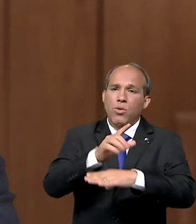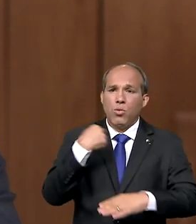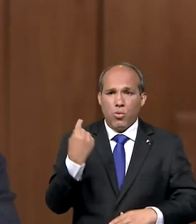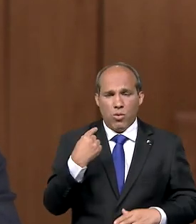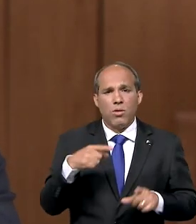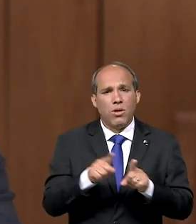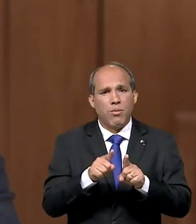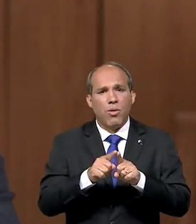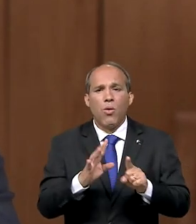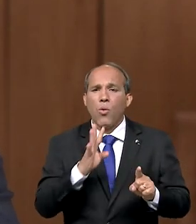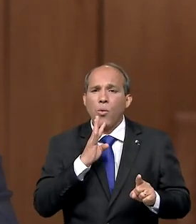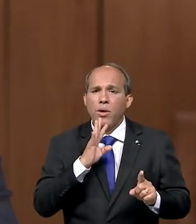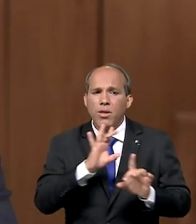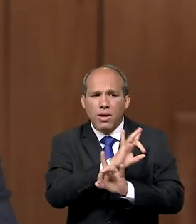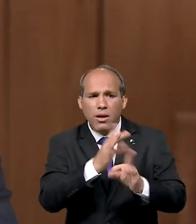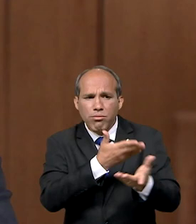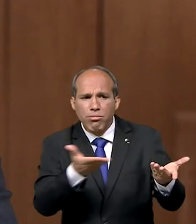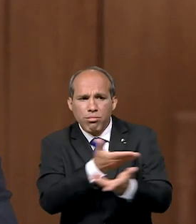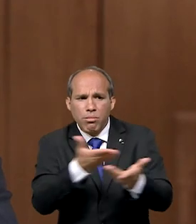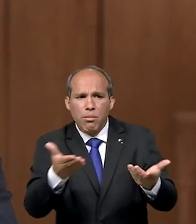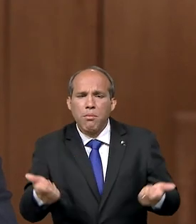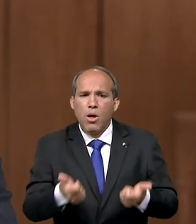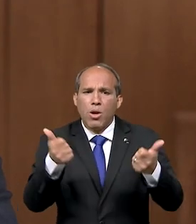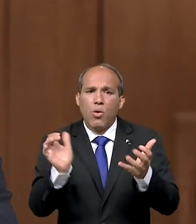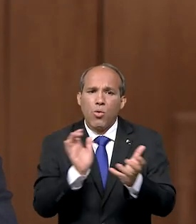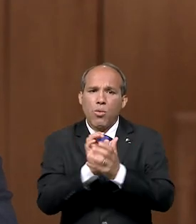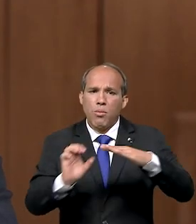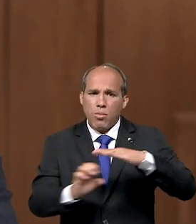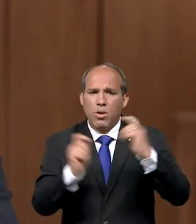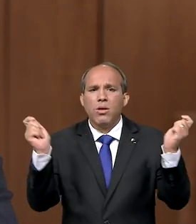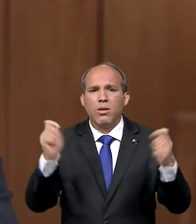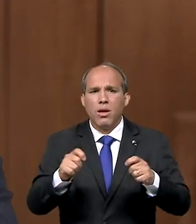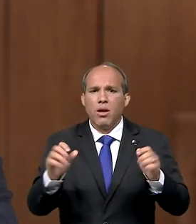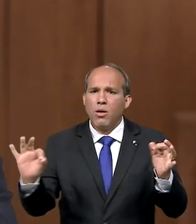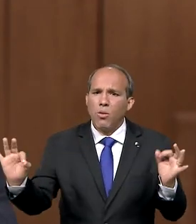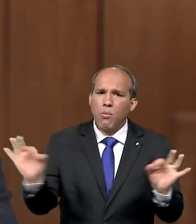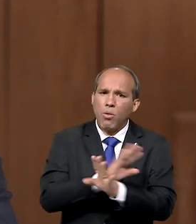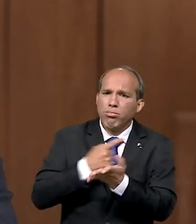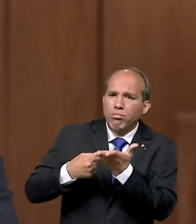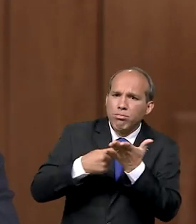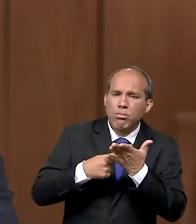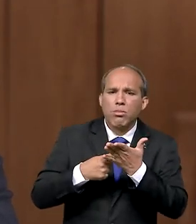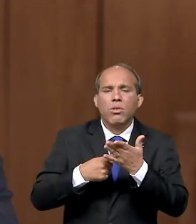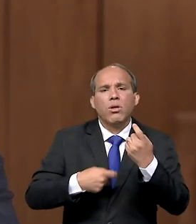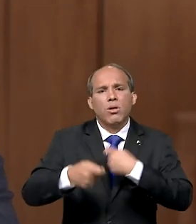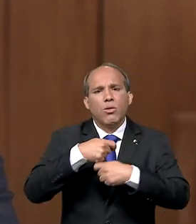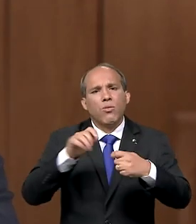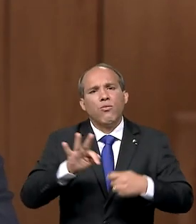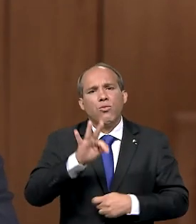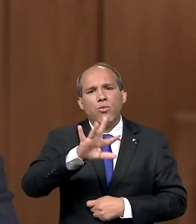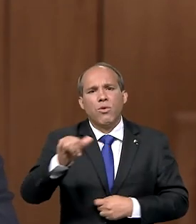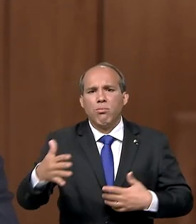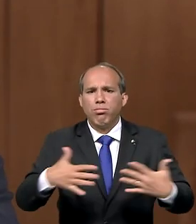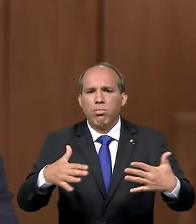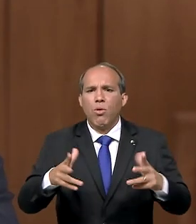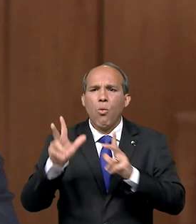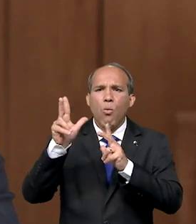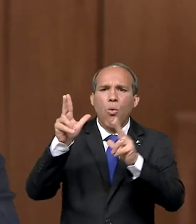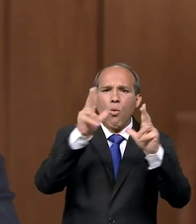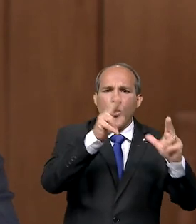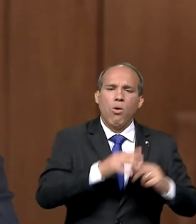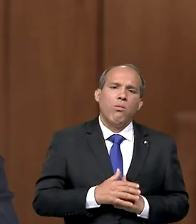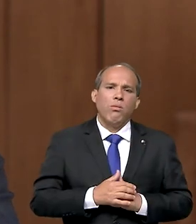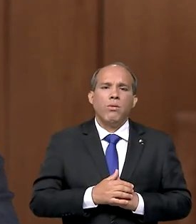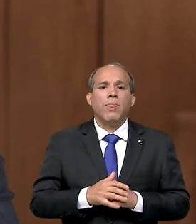Ao se conhecerem melhor, nossos empresários poderão fechar negócios que resultarão em ganhos recíprocos,